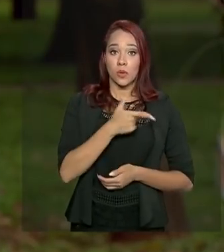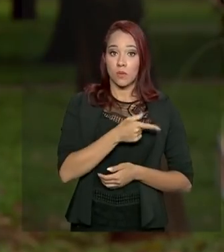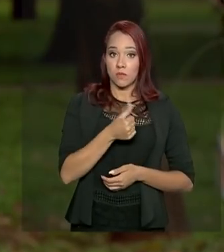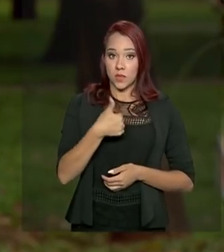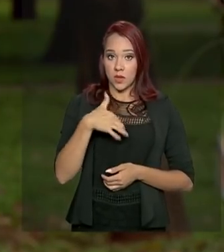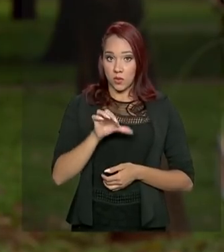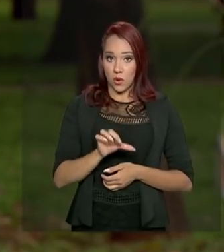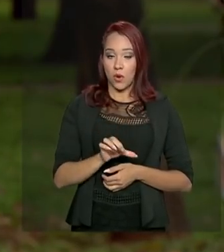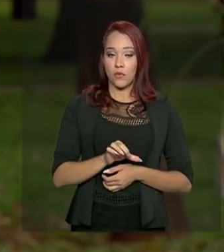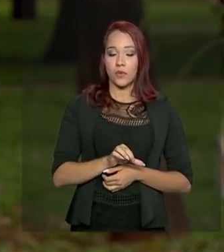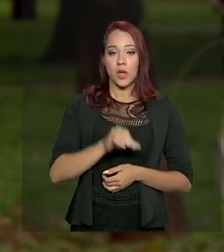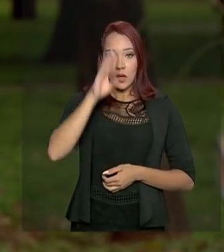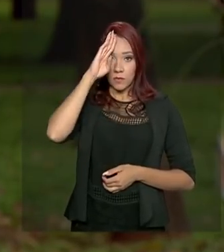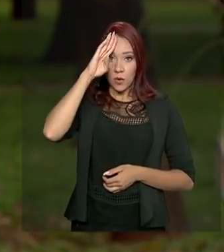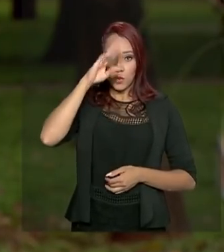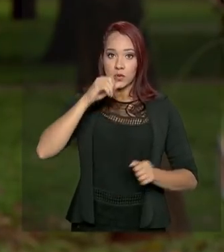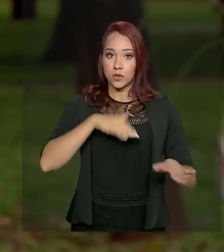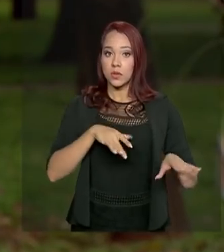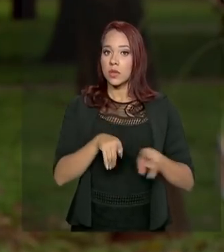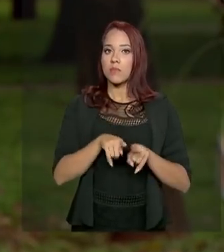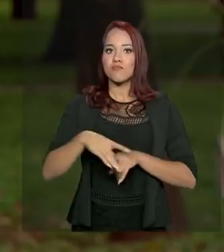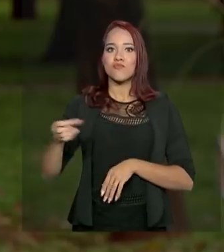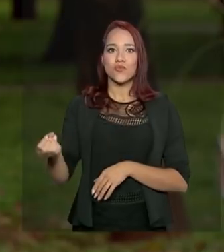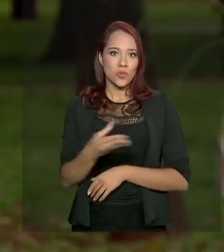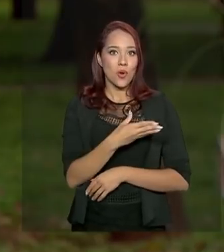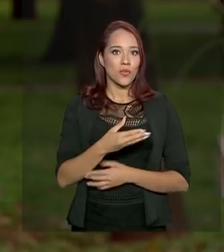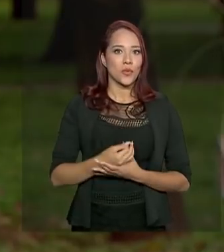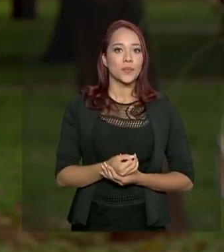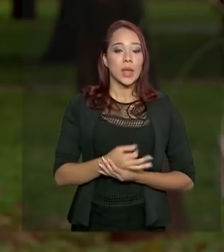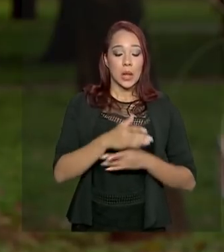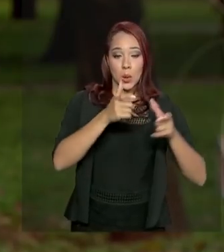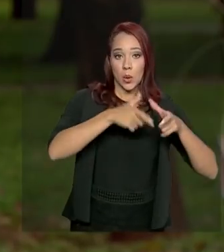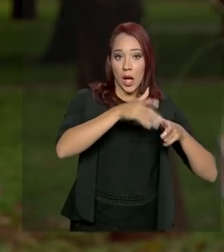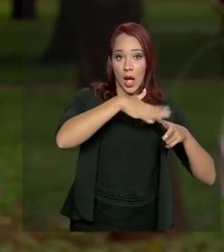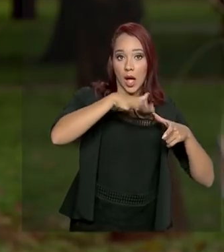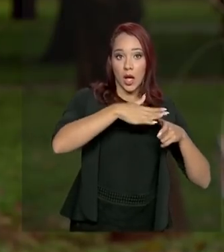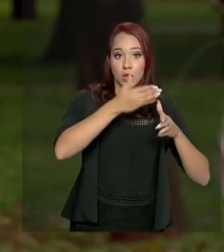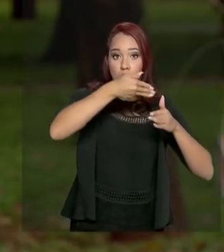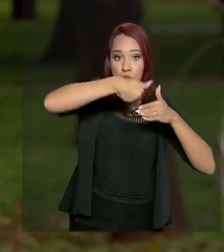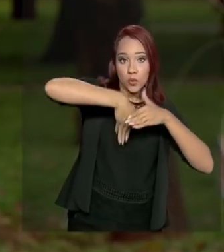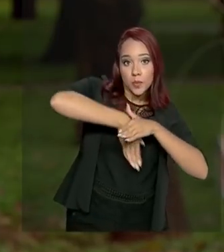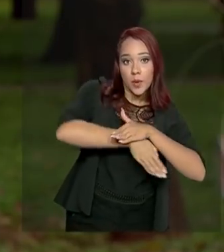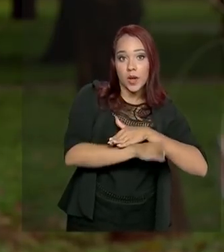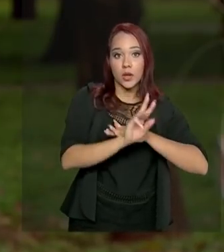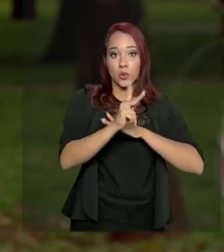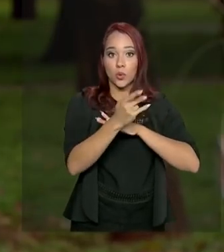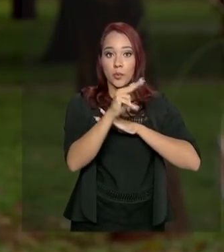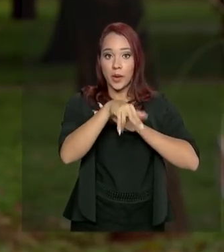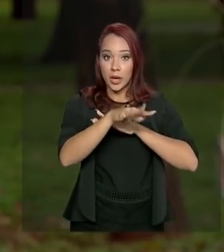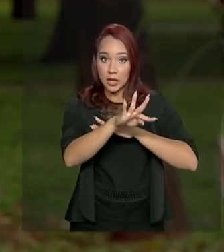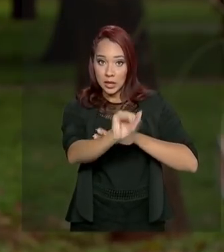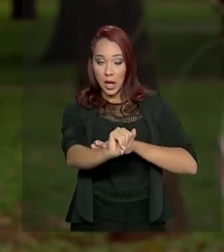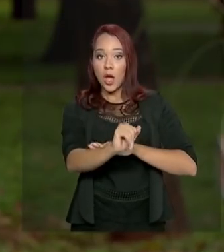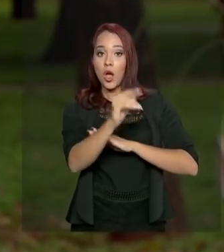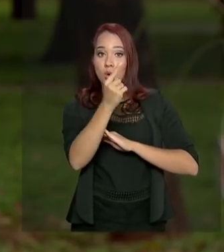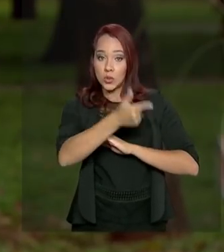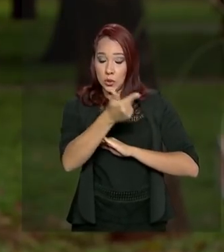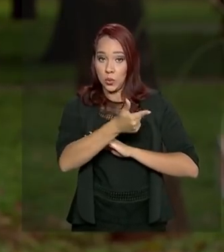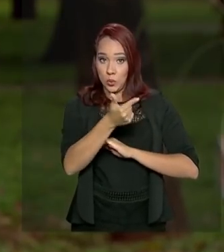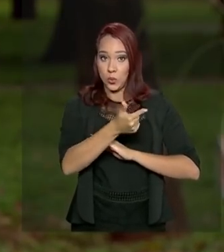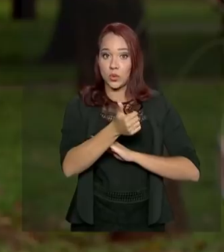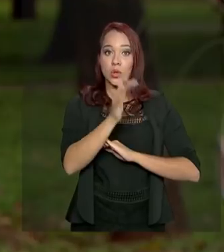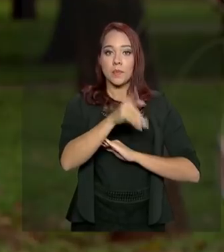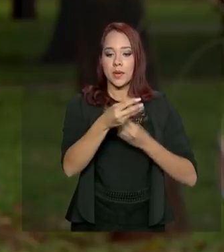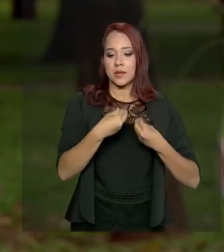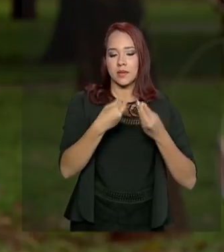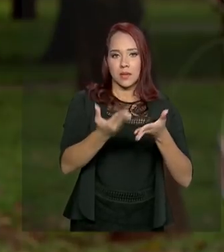as Forças Armadas também receberam novos equipamentos. No estaleiro, o submarino Humaitá, o segundo dos quatro previstos para serem